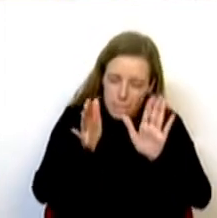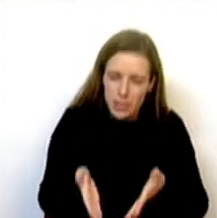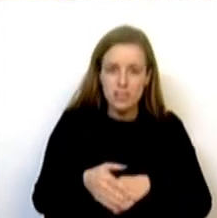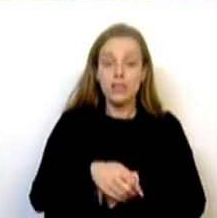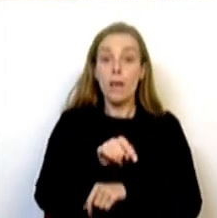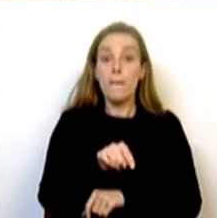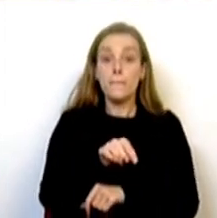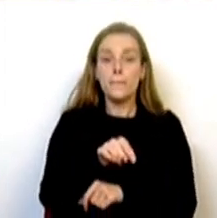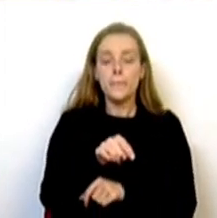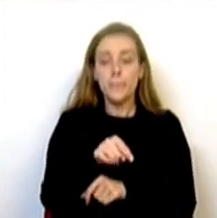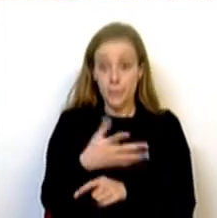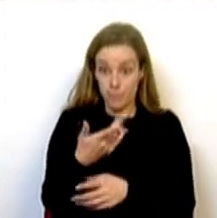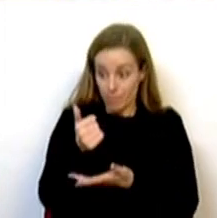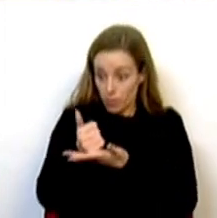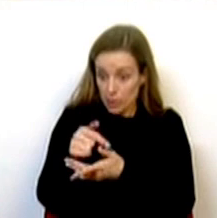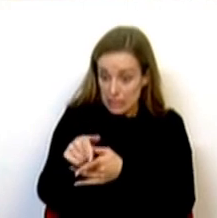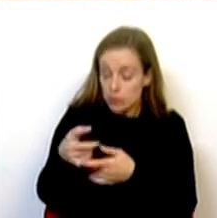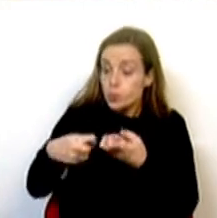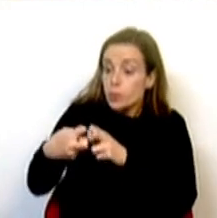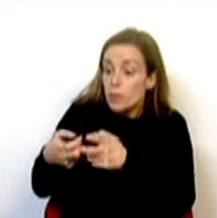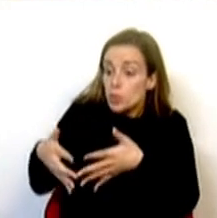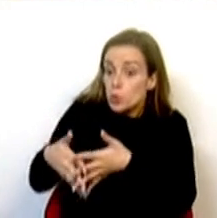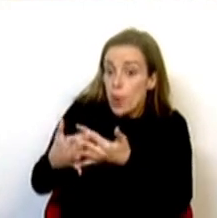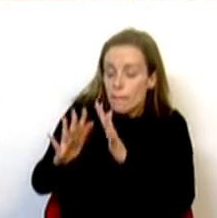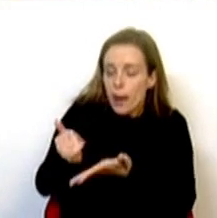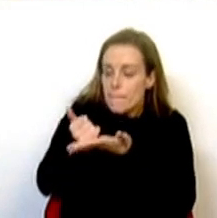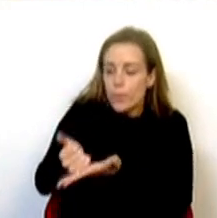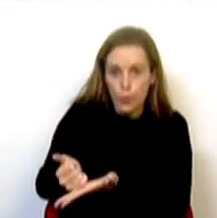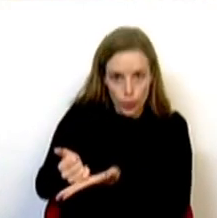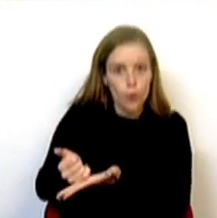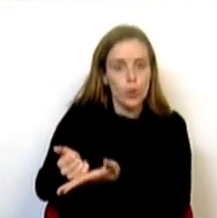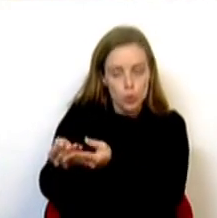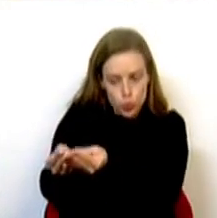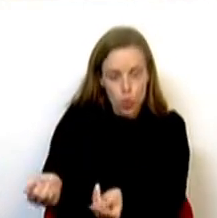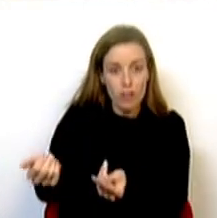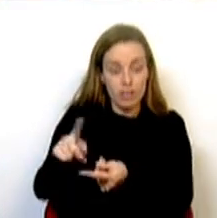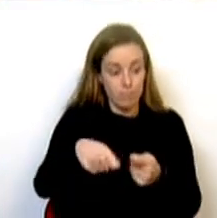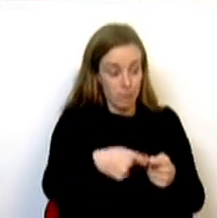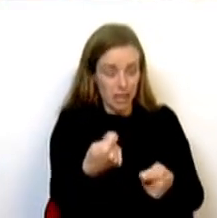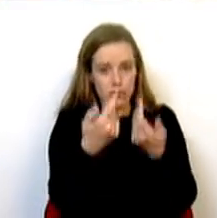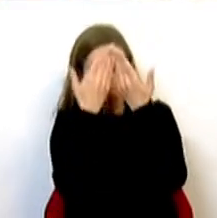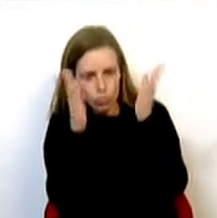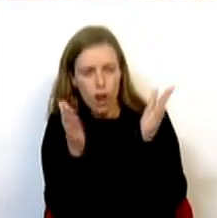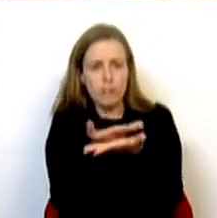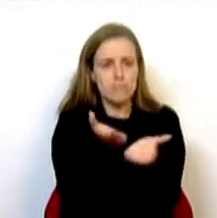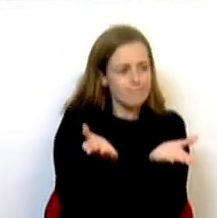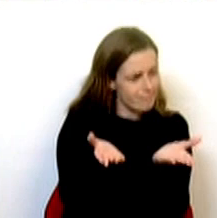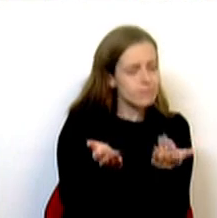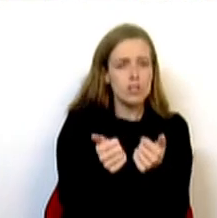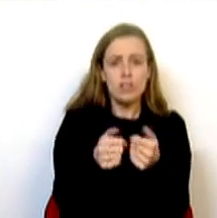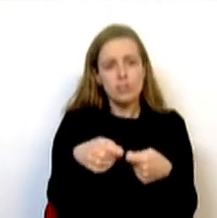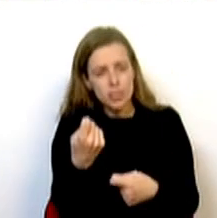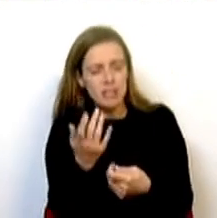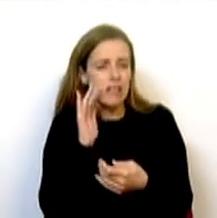problema estrutural que pedimos ao conjunto das bancadas e que pedimos que todos os partidos democratas e democráticos possam estar